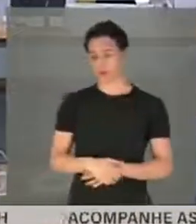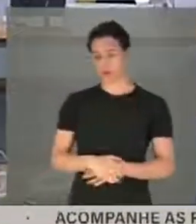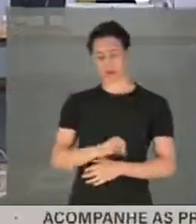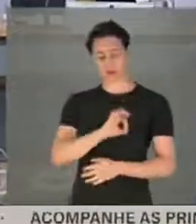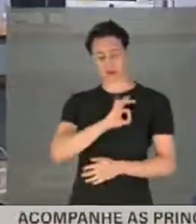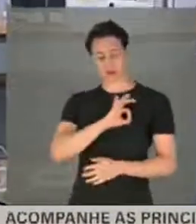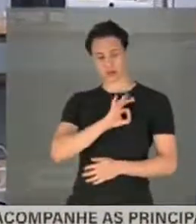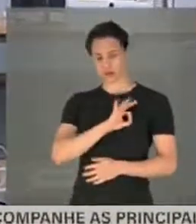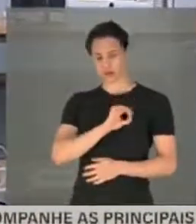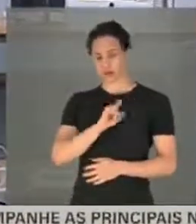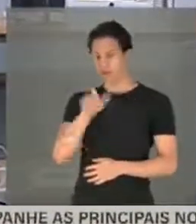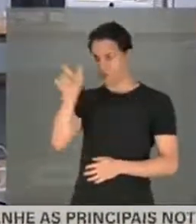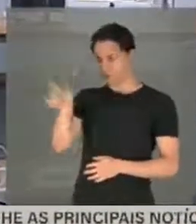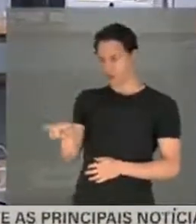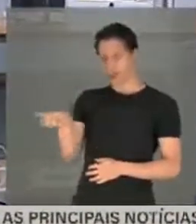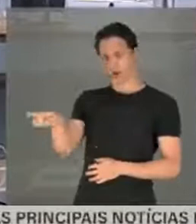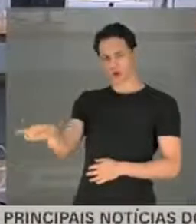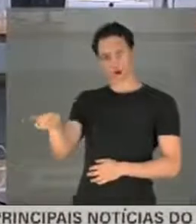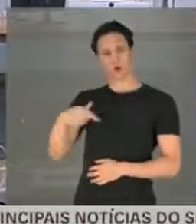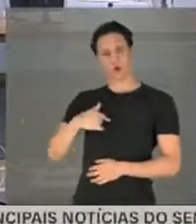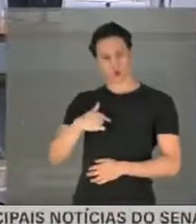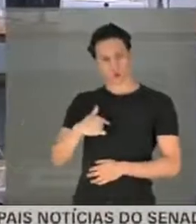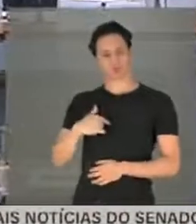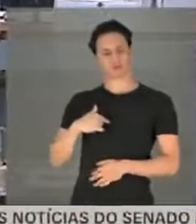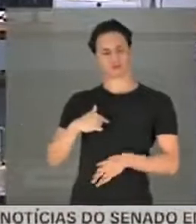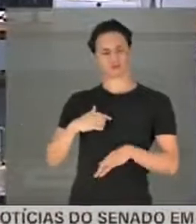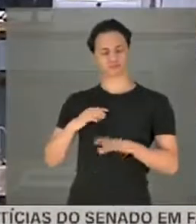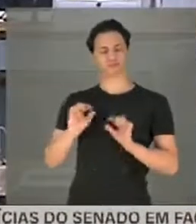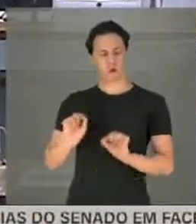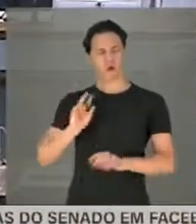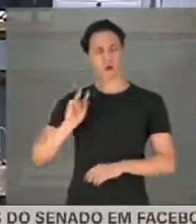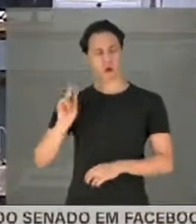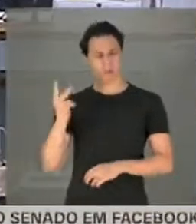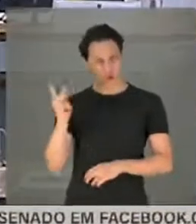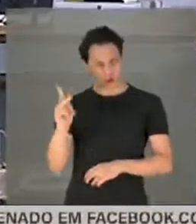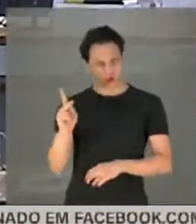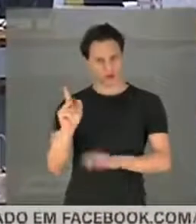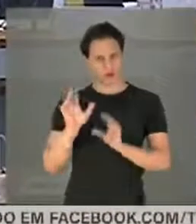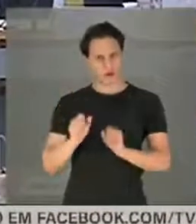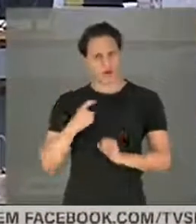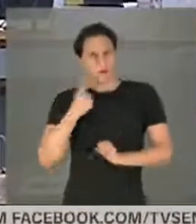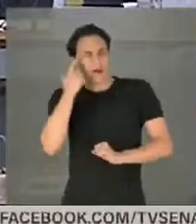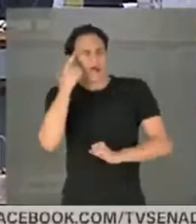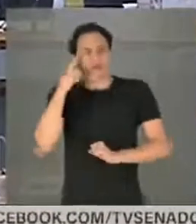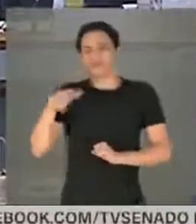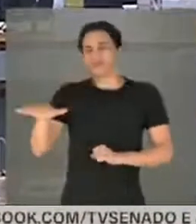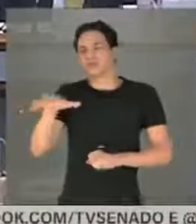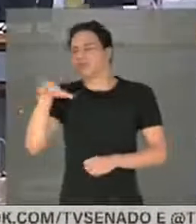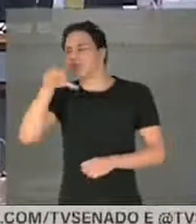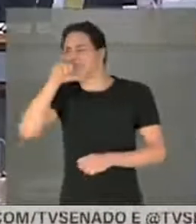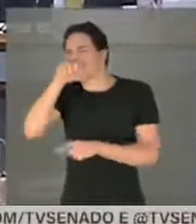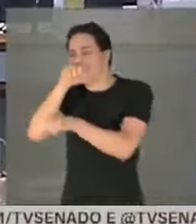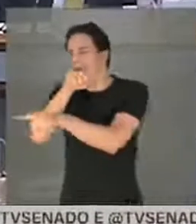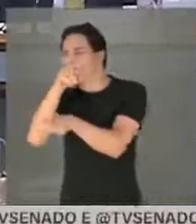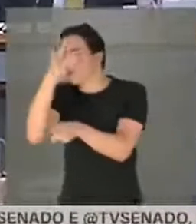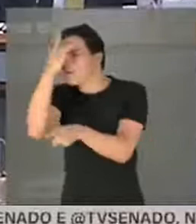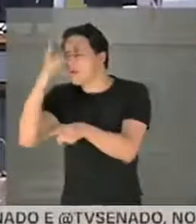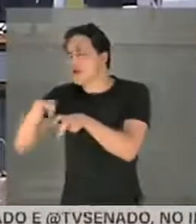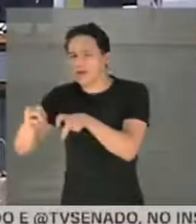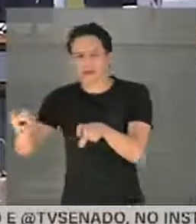homossexual assumido, talvez estivesse pensando no perfume de alguma pessoa ali daquele plenário.